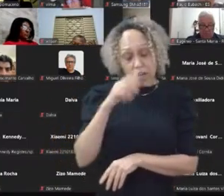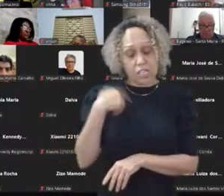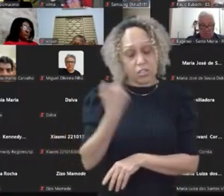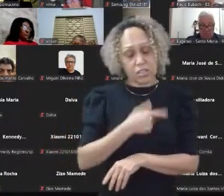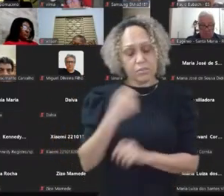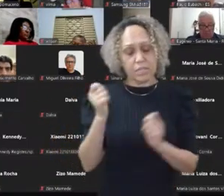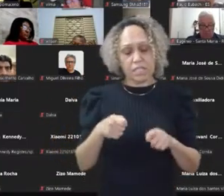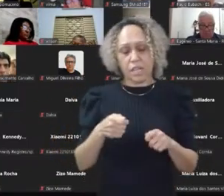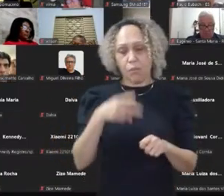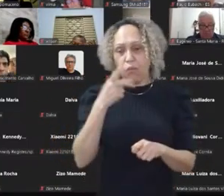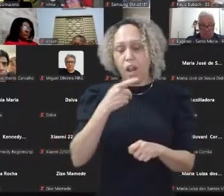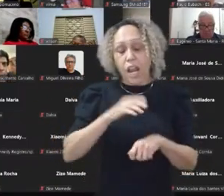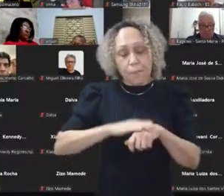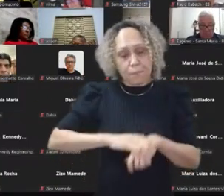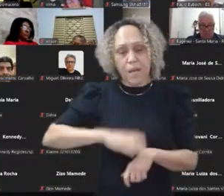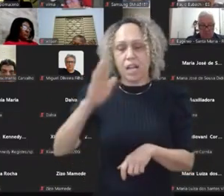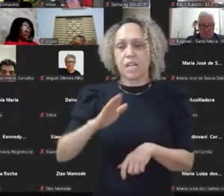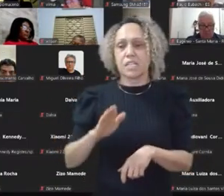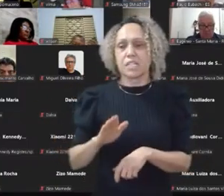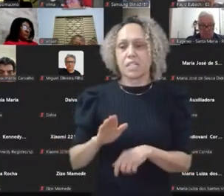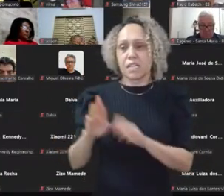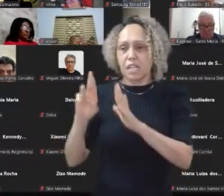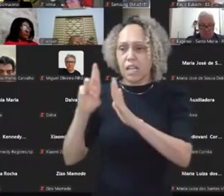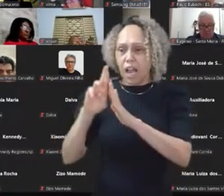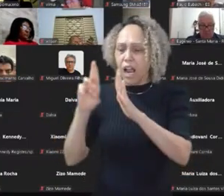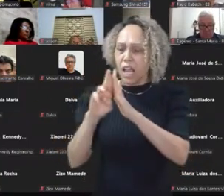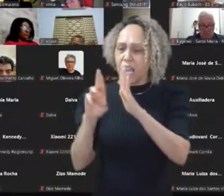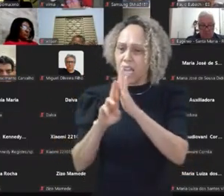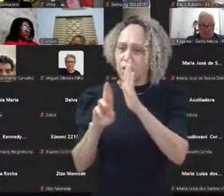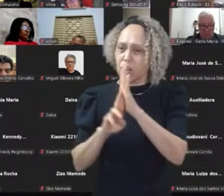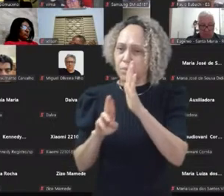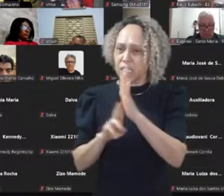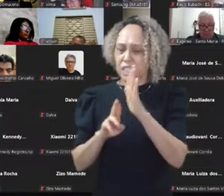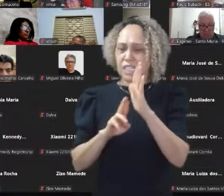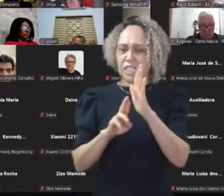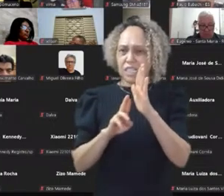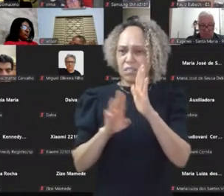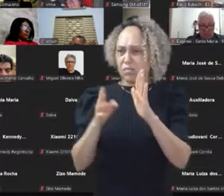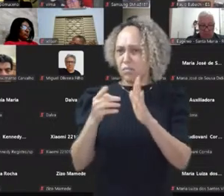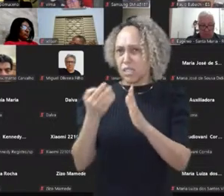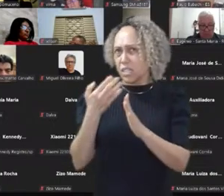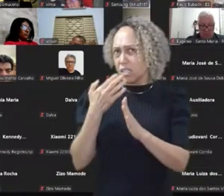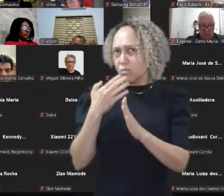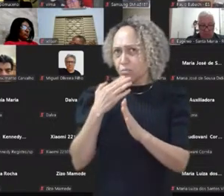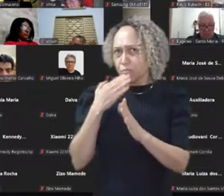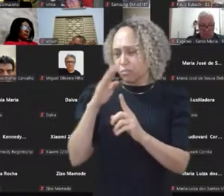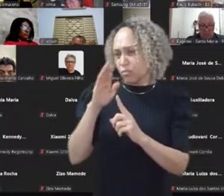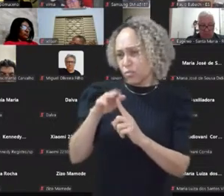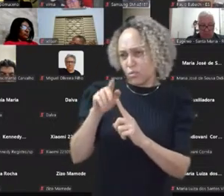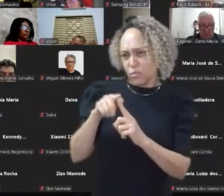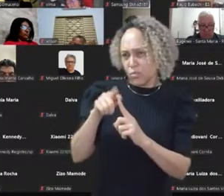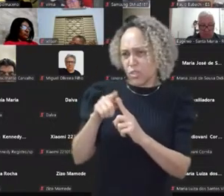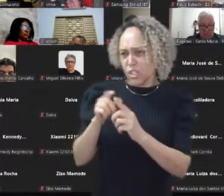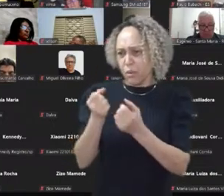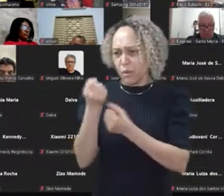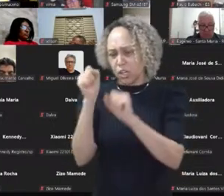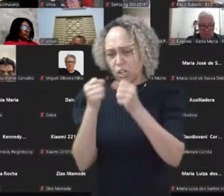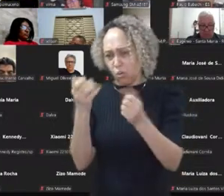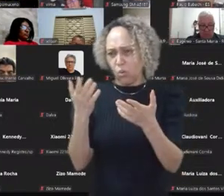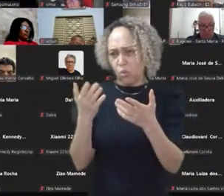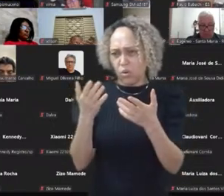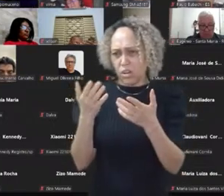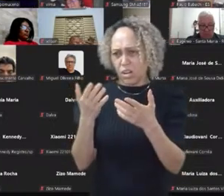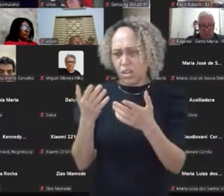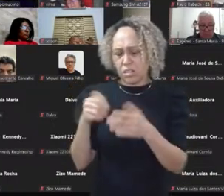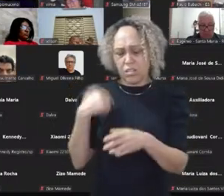entendendo que a regulamentação que nós queremos regulamentar é um tipo de indústria, porque nós estamos falando de um tipo de capital. não estamos falando só de meios de